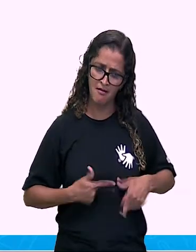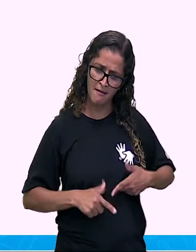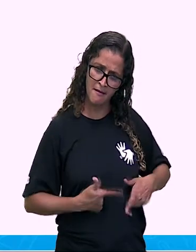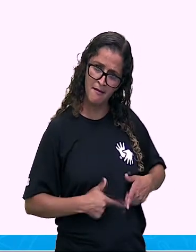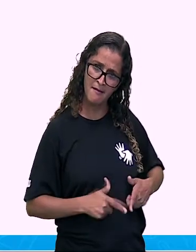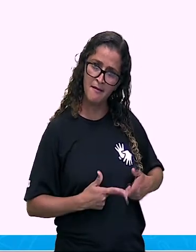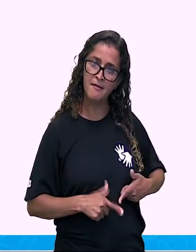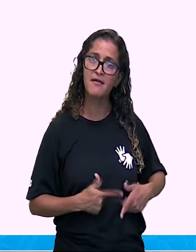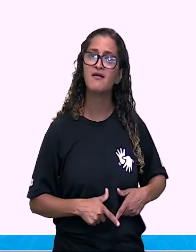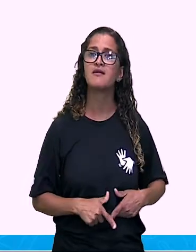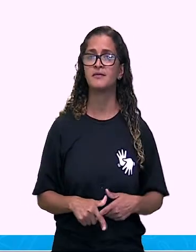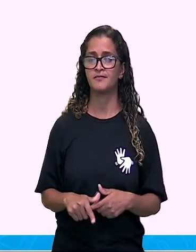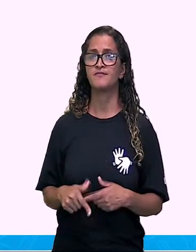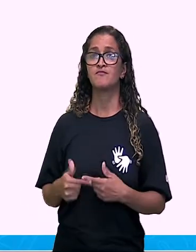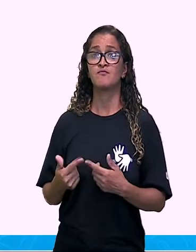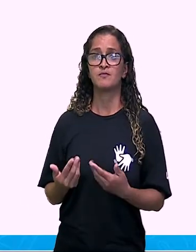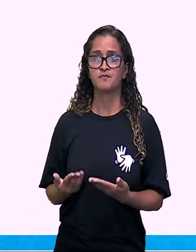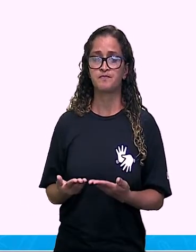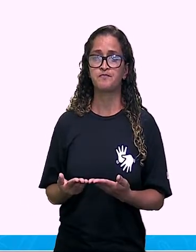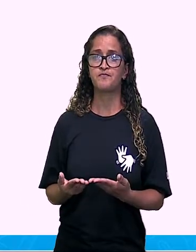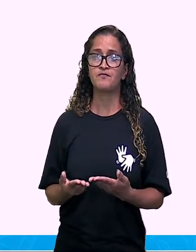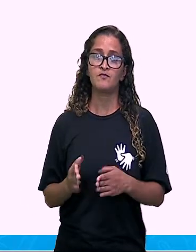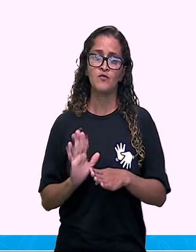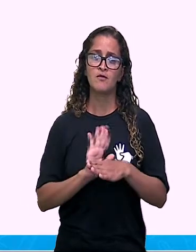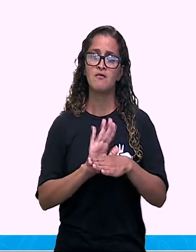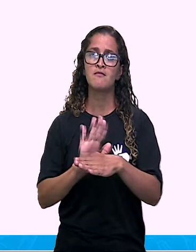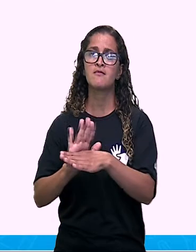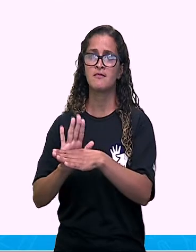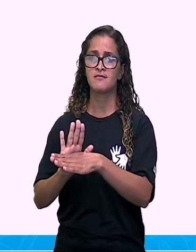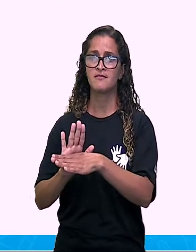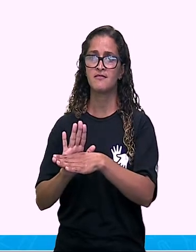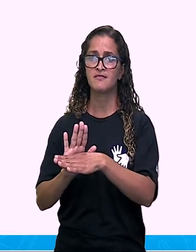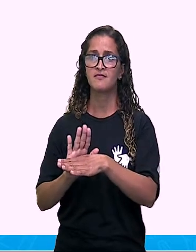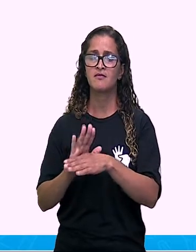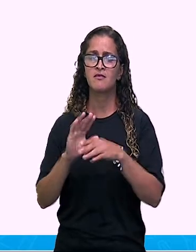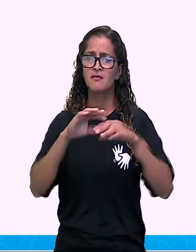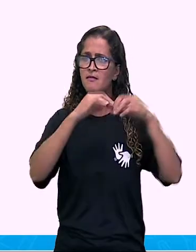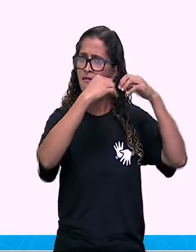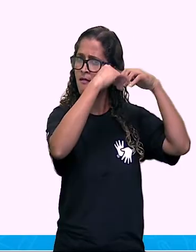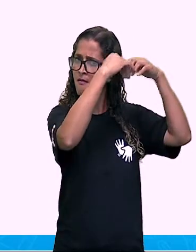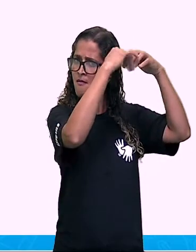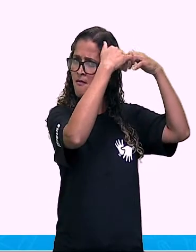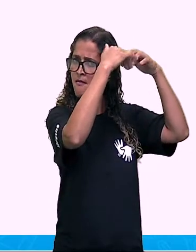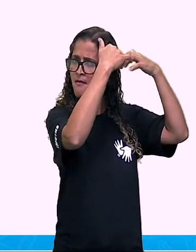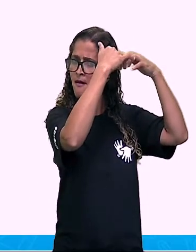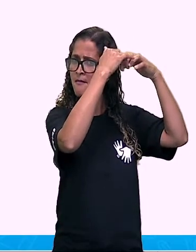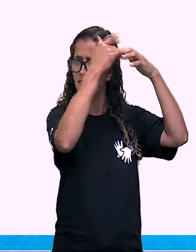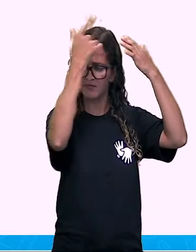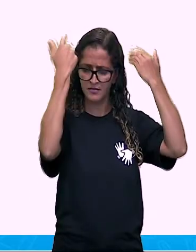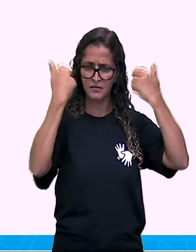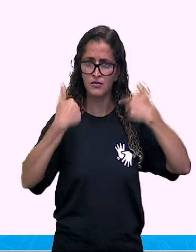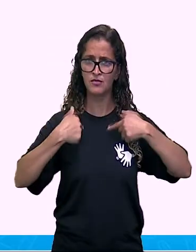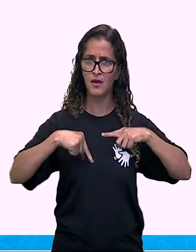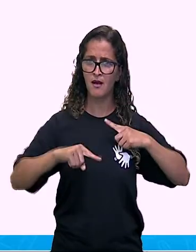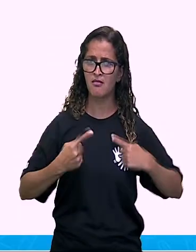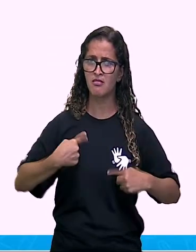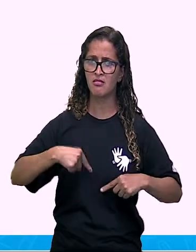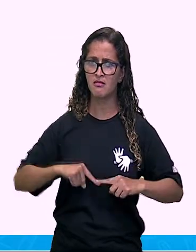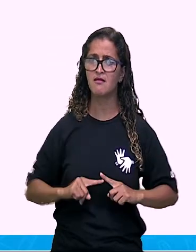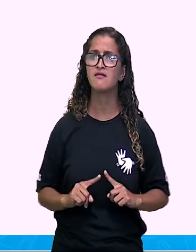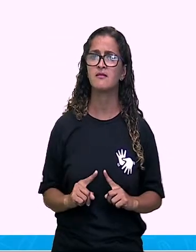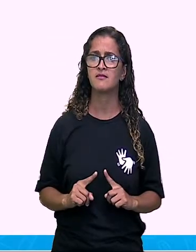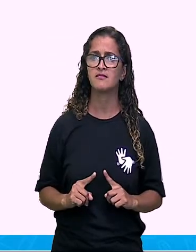muito importante. Elas ajudam o nosso metabolismo, ajudam o nosso corpo a